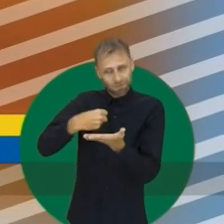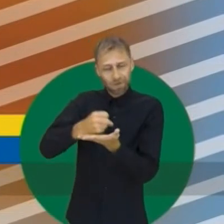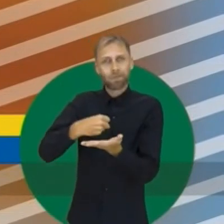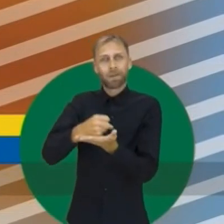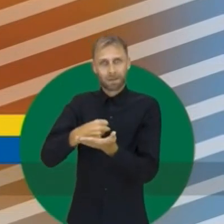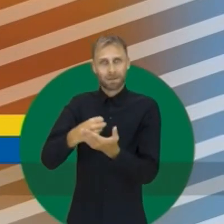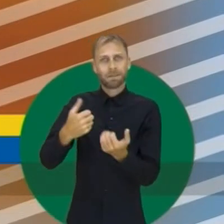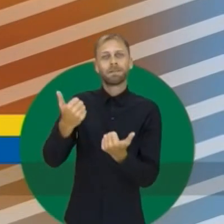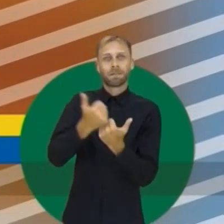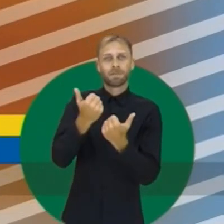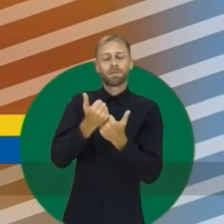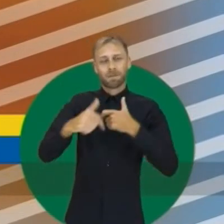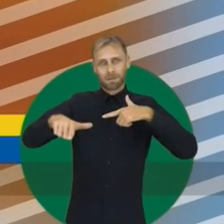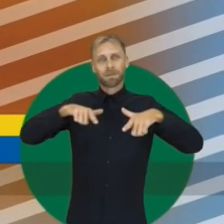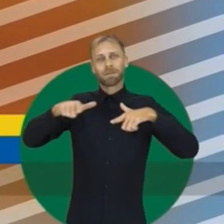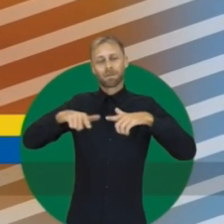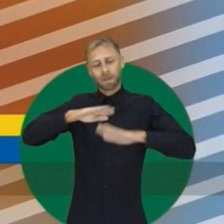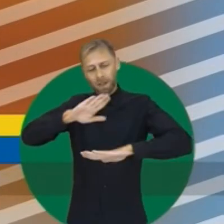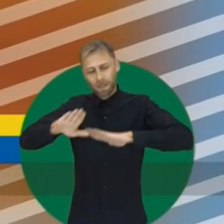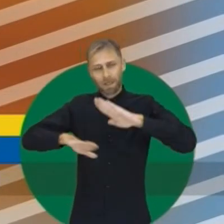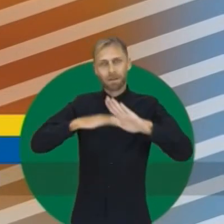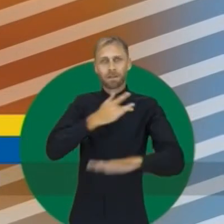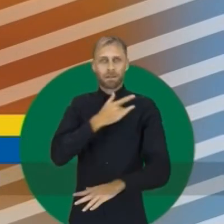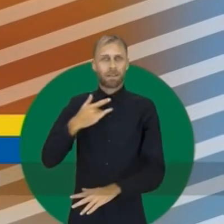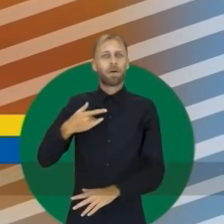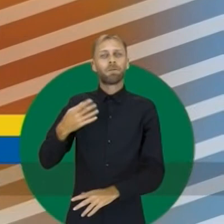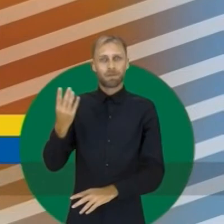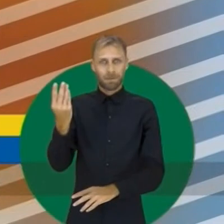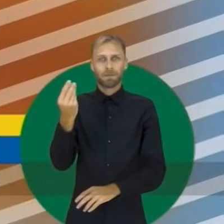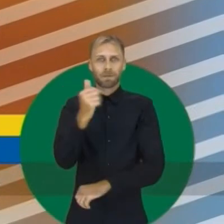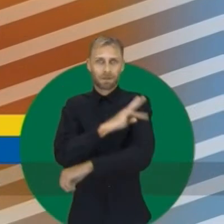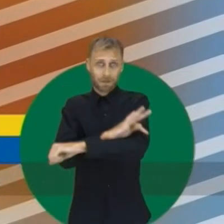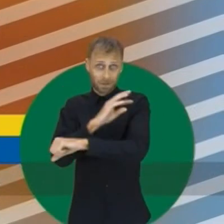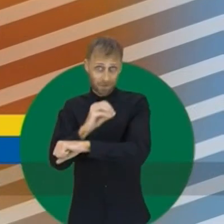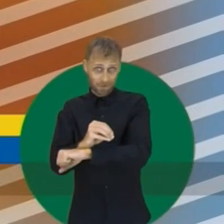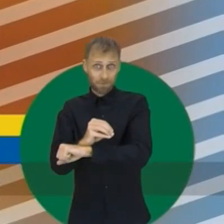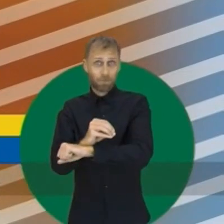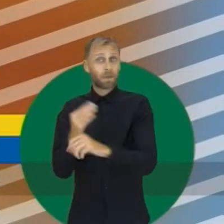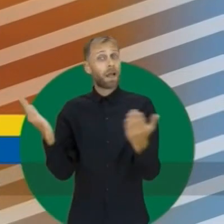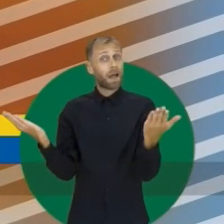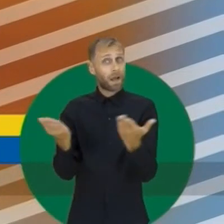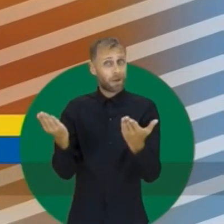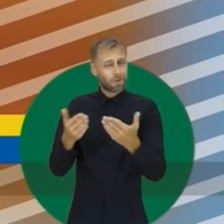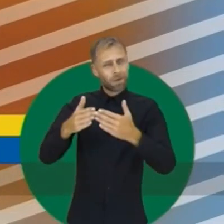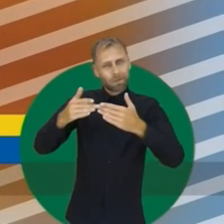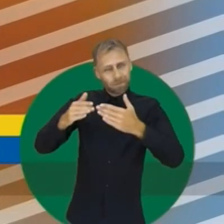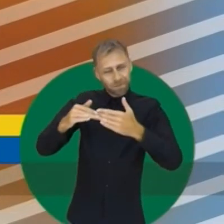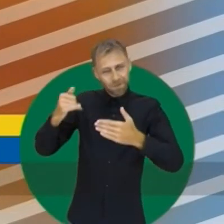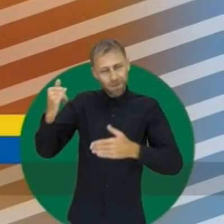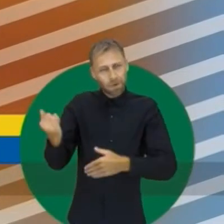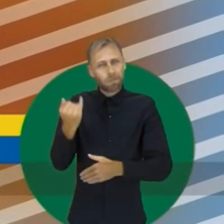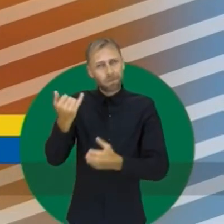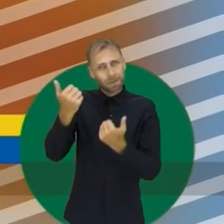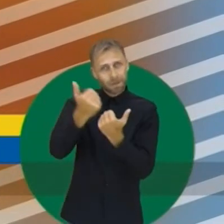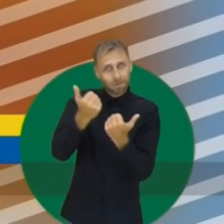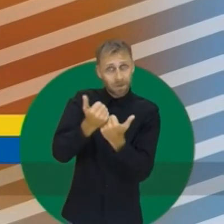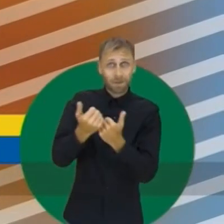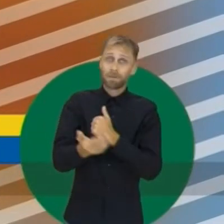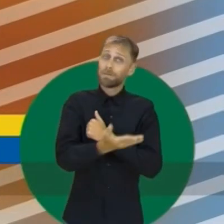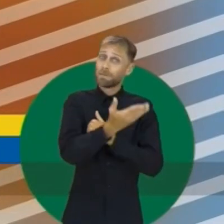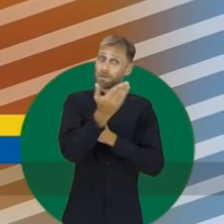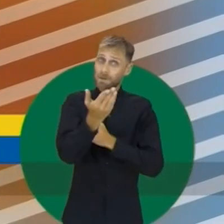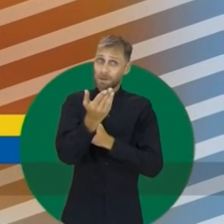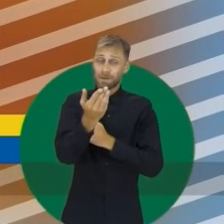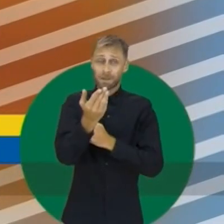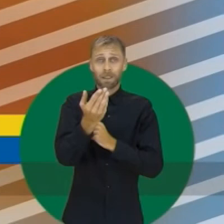venho representando a minha categoria E defendendo uma saúde de qualidade No nosso estado Agora peço a oportunidade De representar